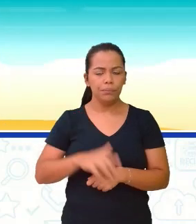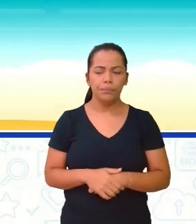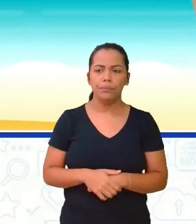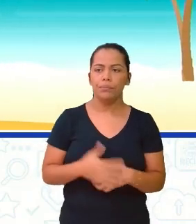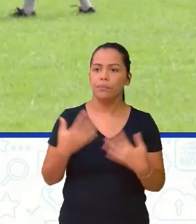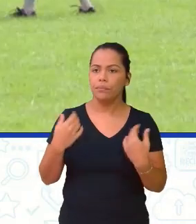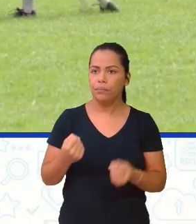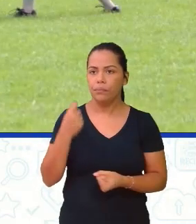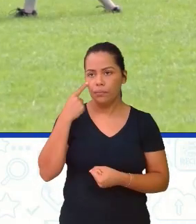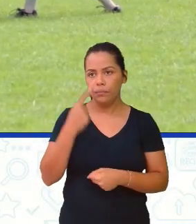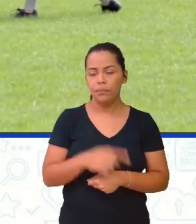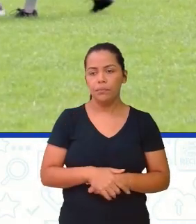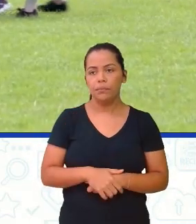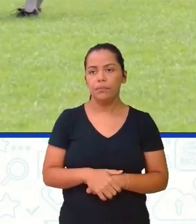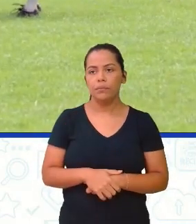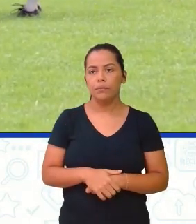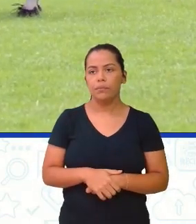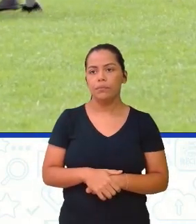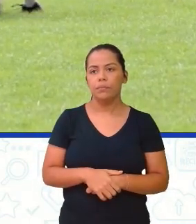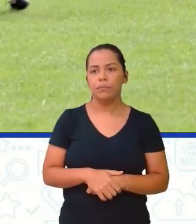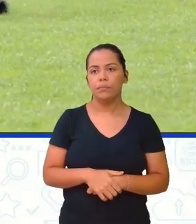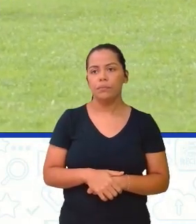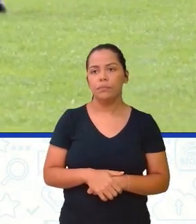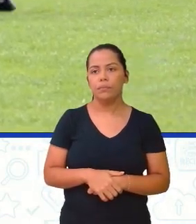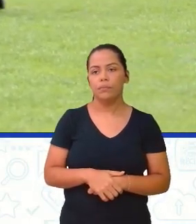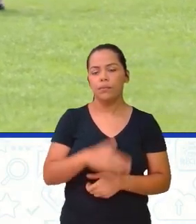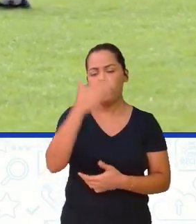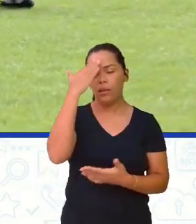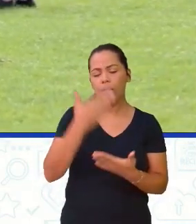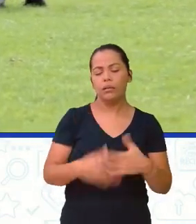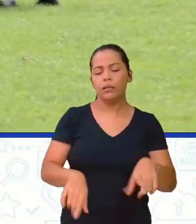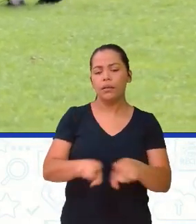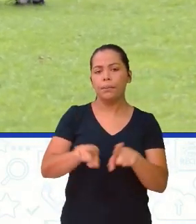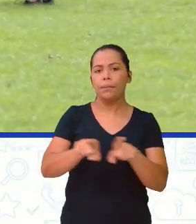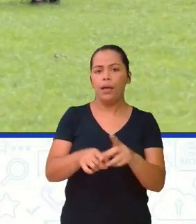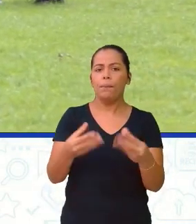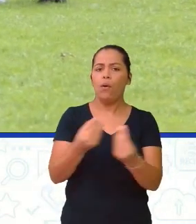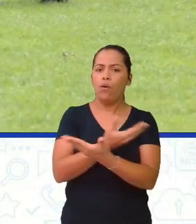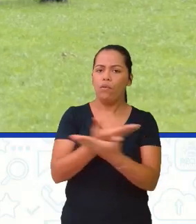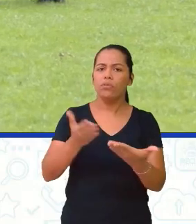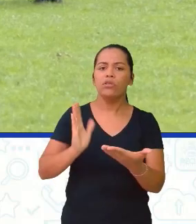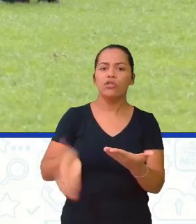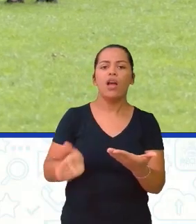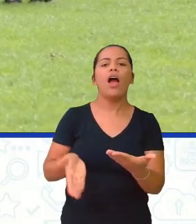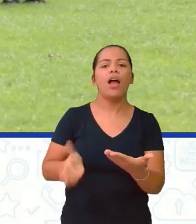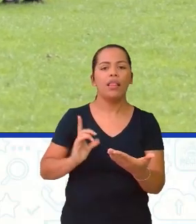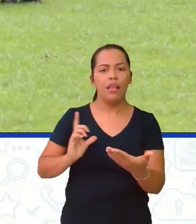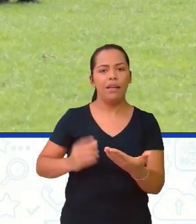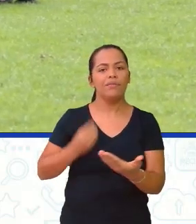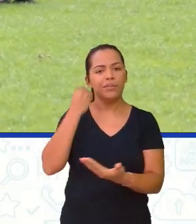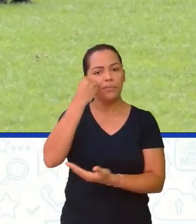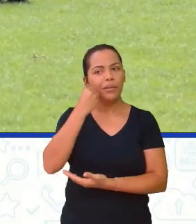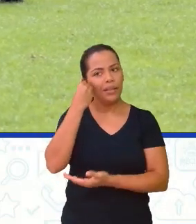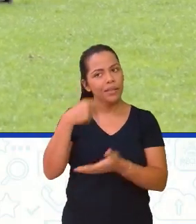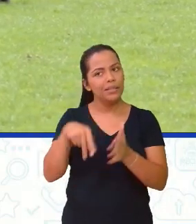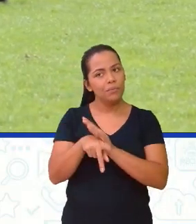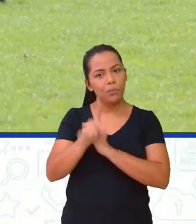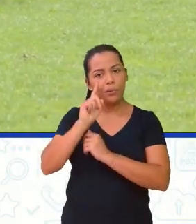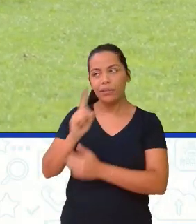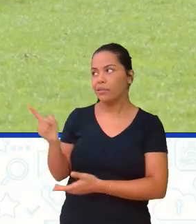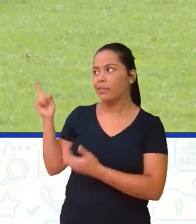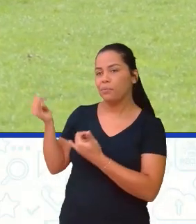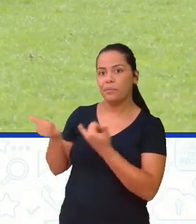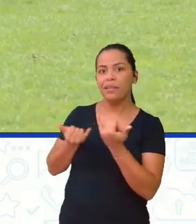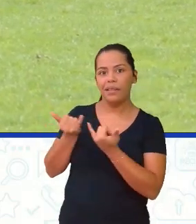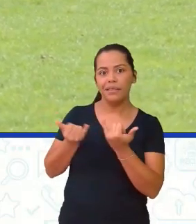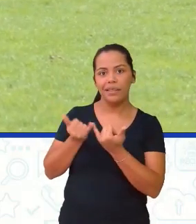Vamos lá? Acredito também que muitos de vocês já vivenciaram uma brincadeira como essa, o